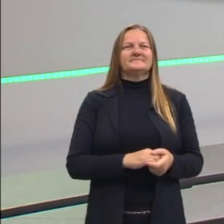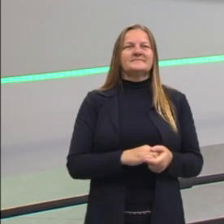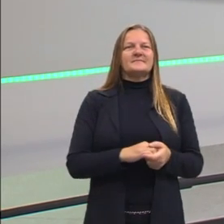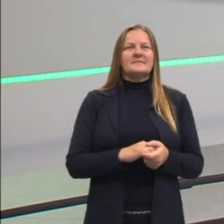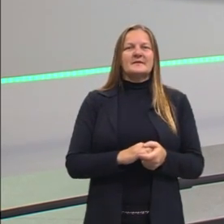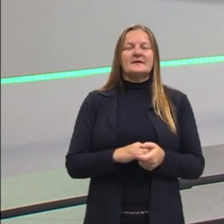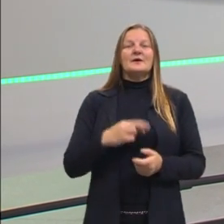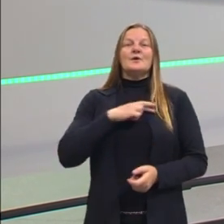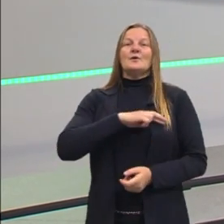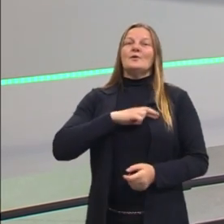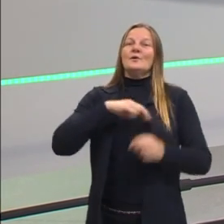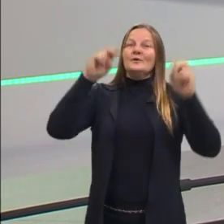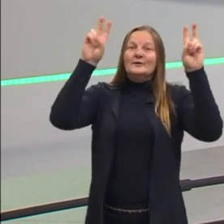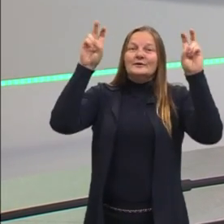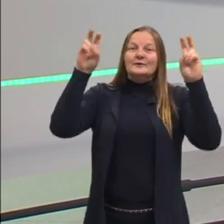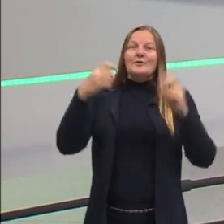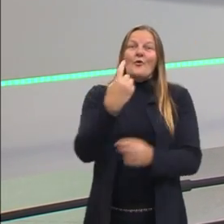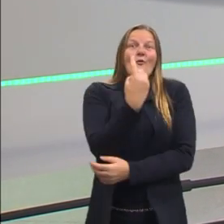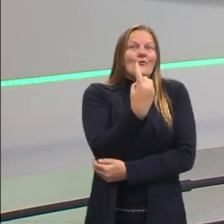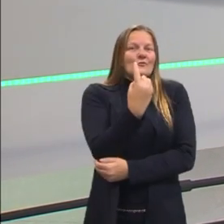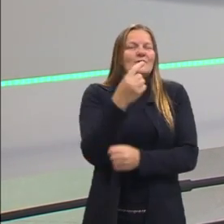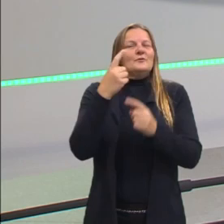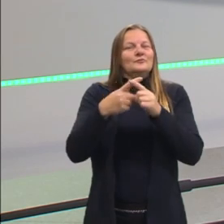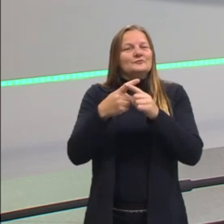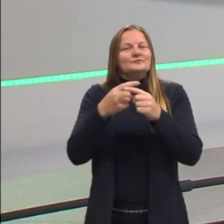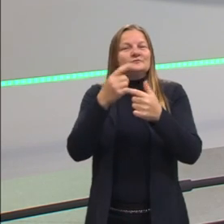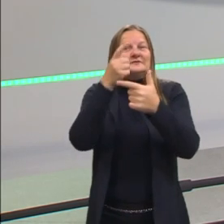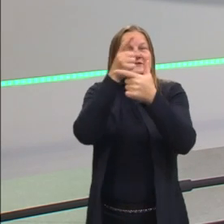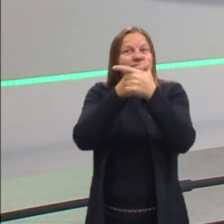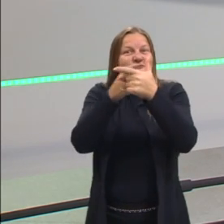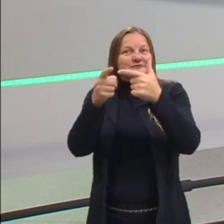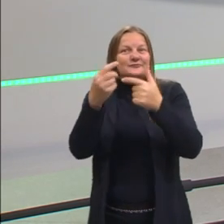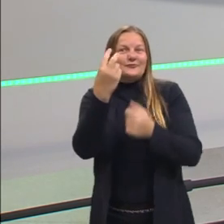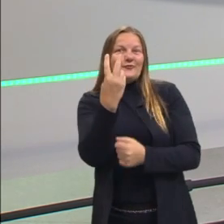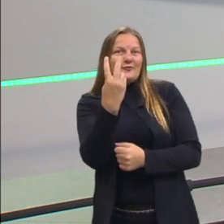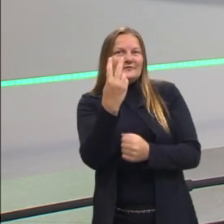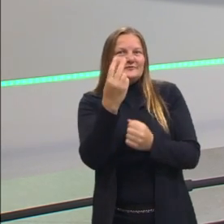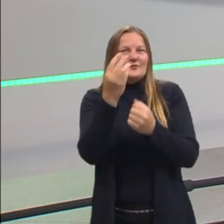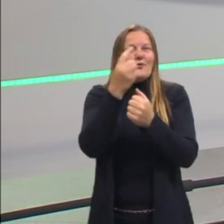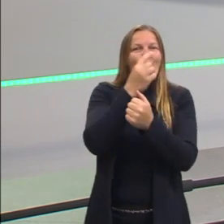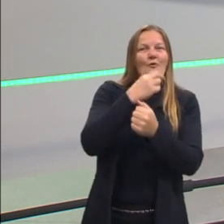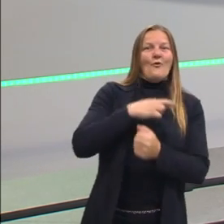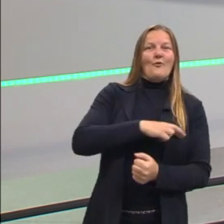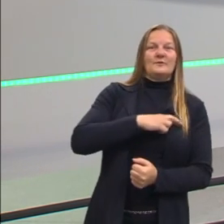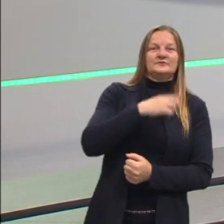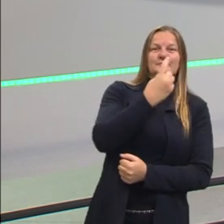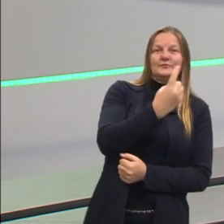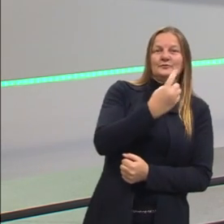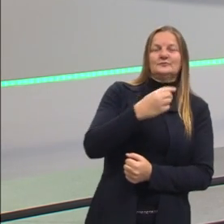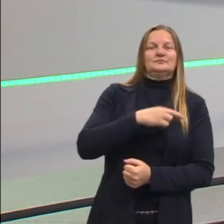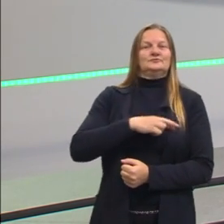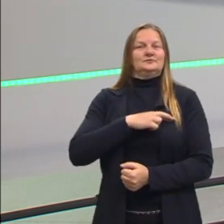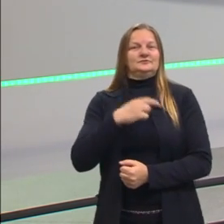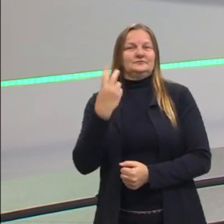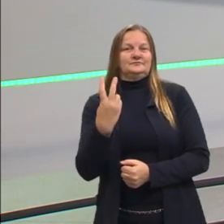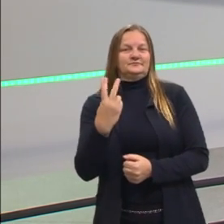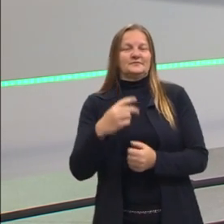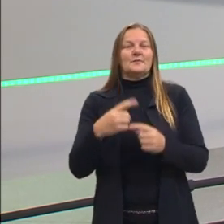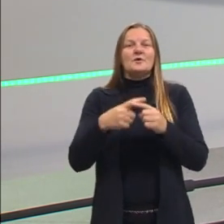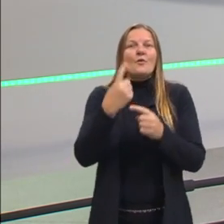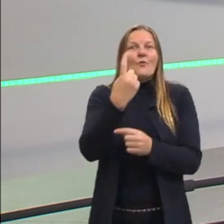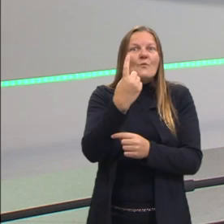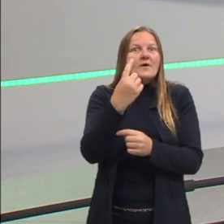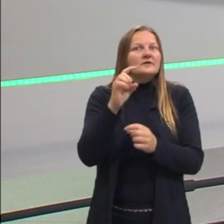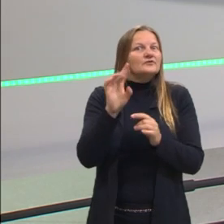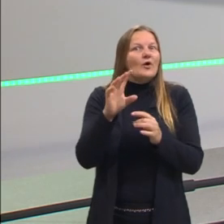lá, romantismo 1. Eu dividi a aula do romantismo em duas partes, porque não tem como falar apenas em uma parte,